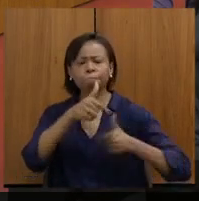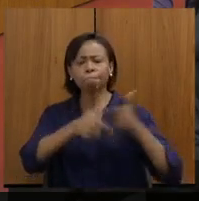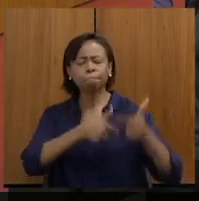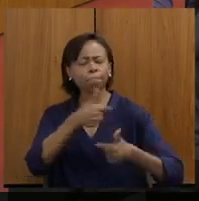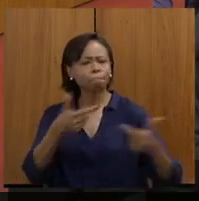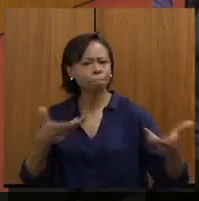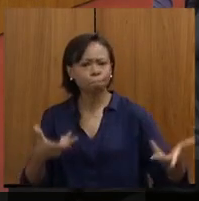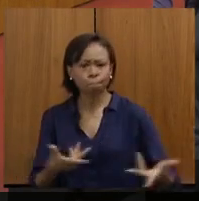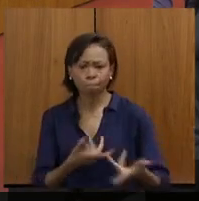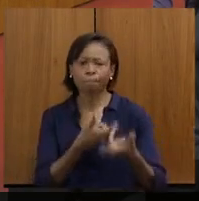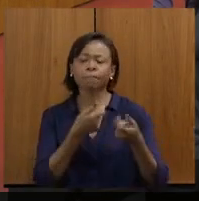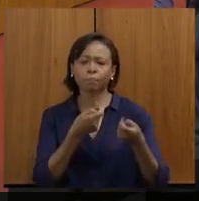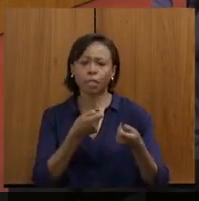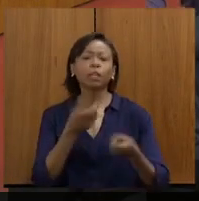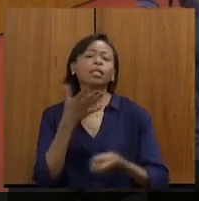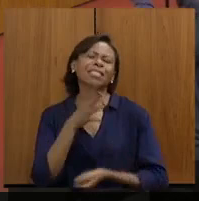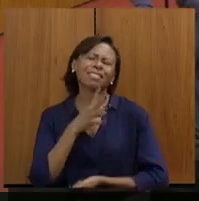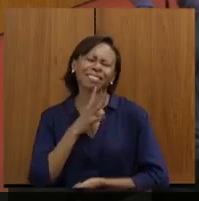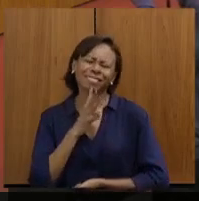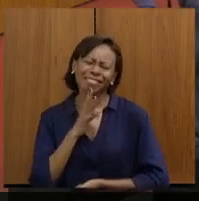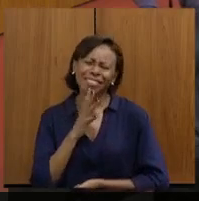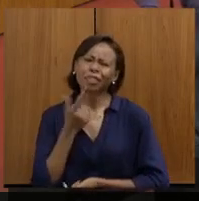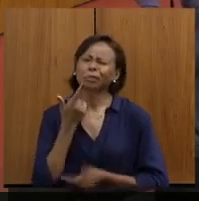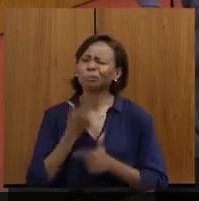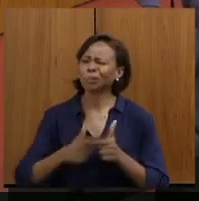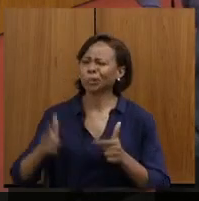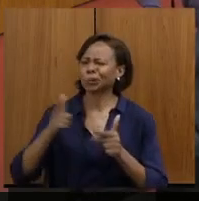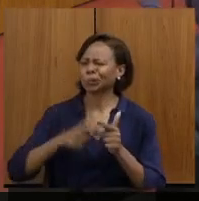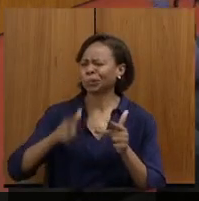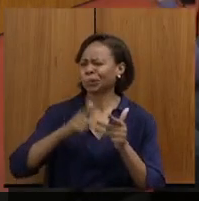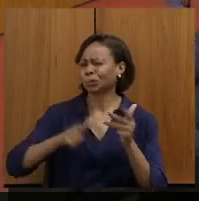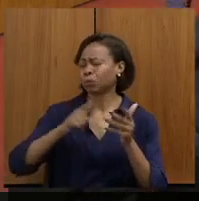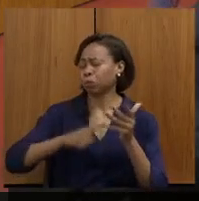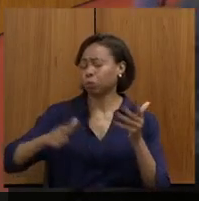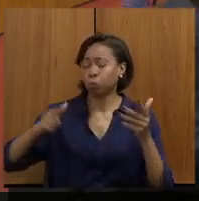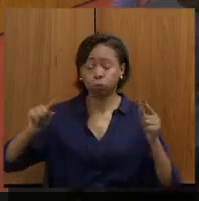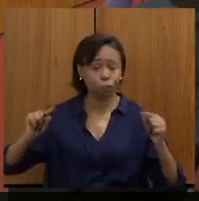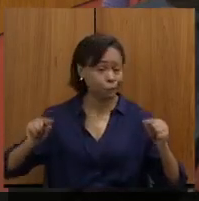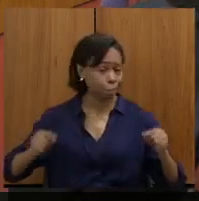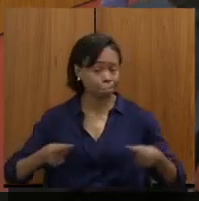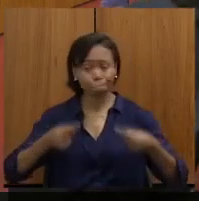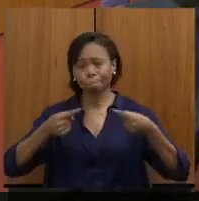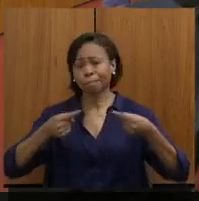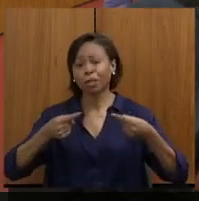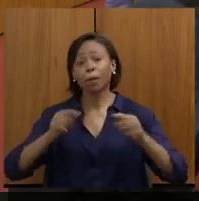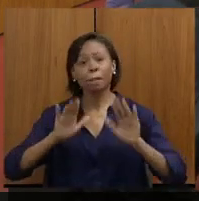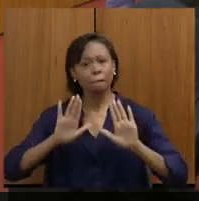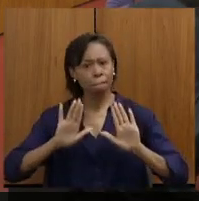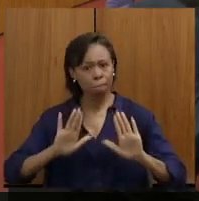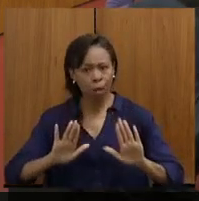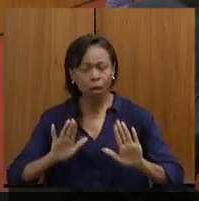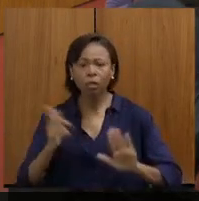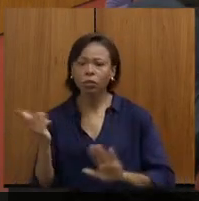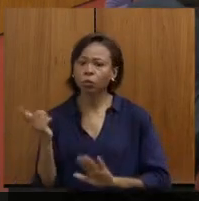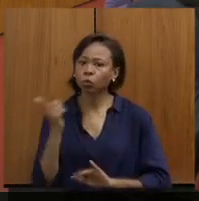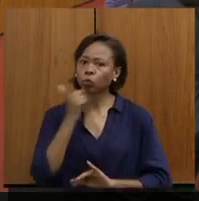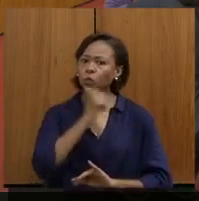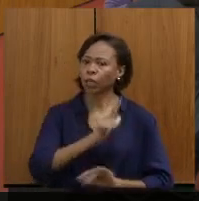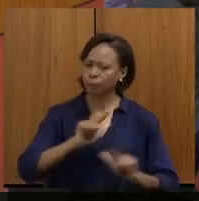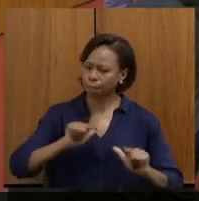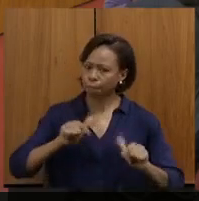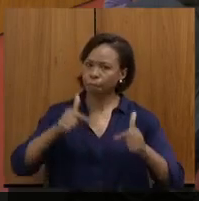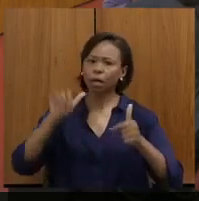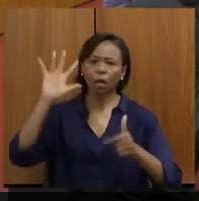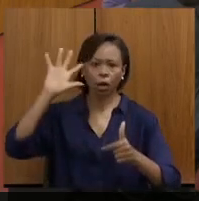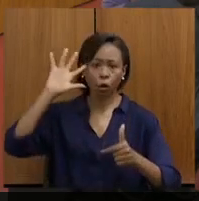sabemos os desafios que são enormes, mas tem chegado até a